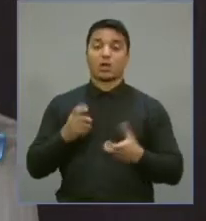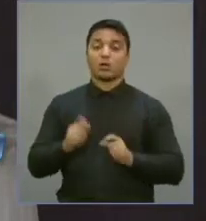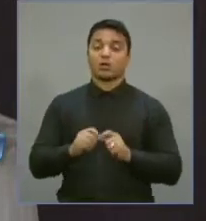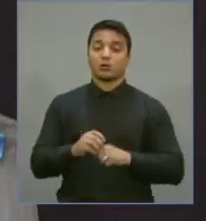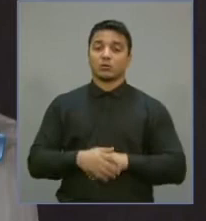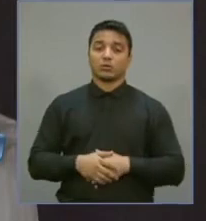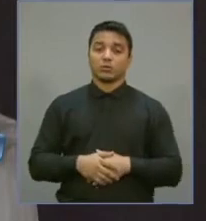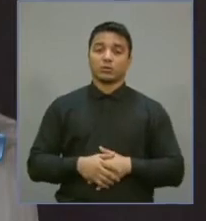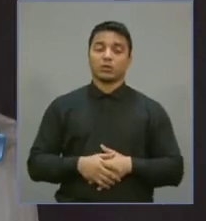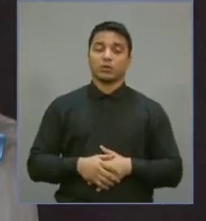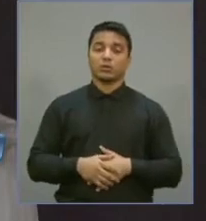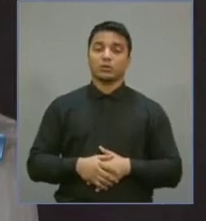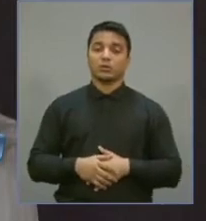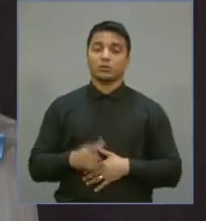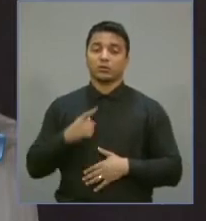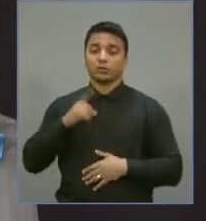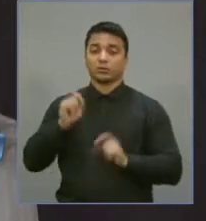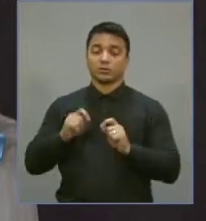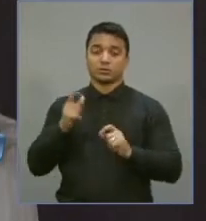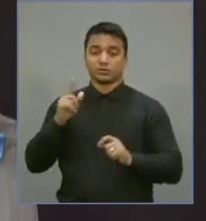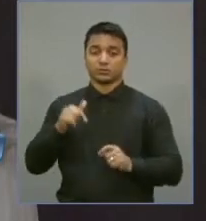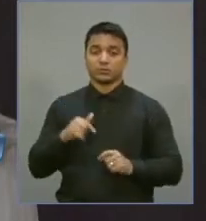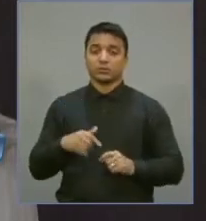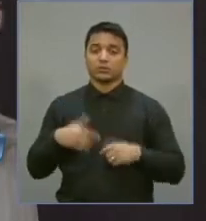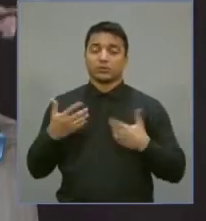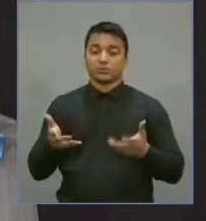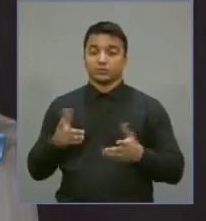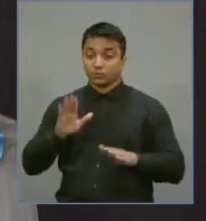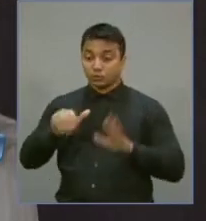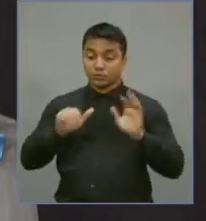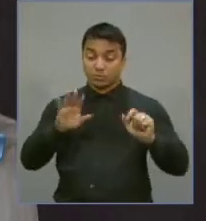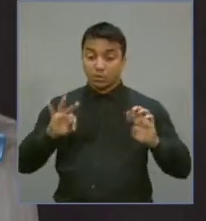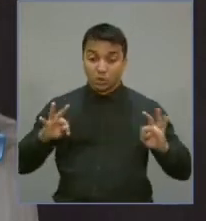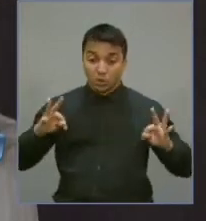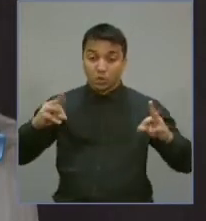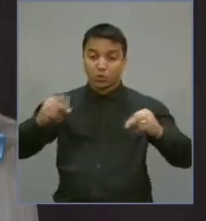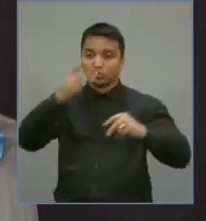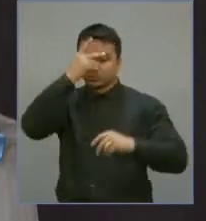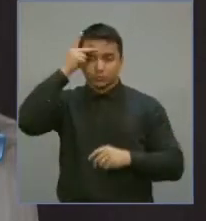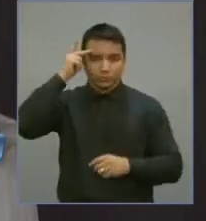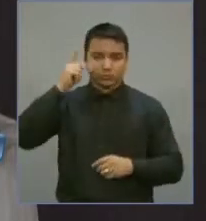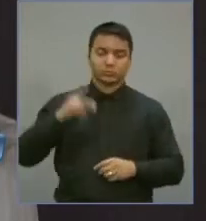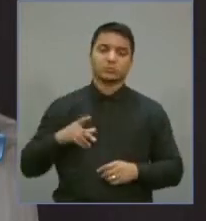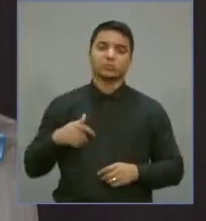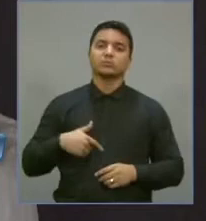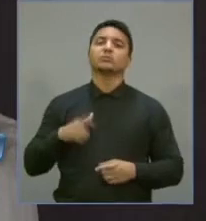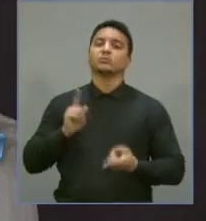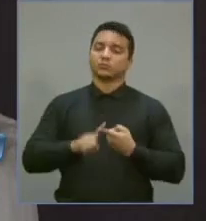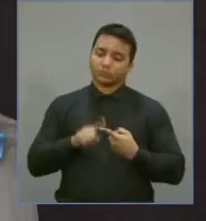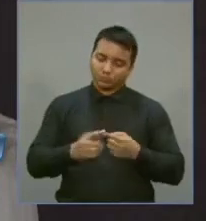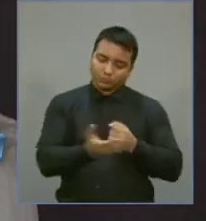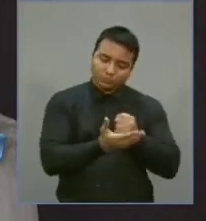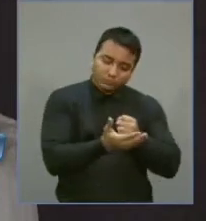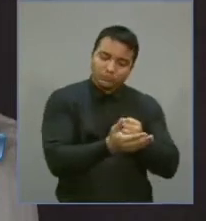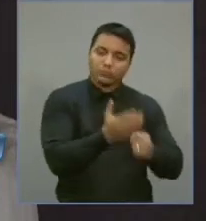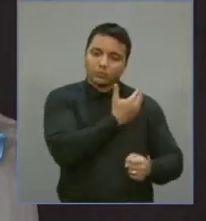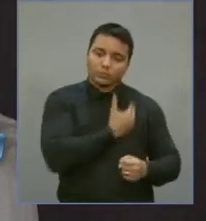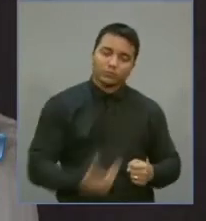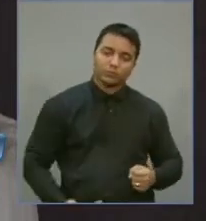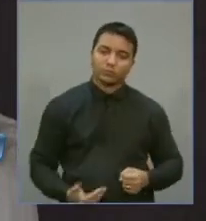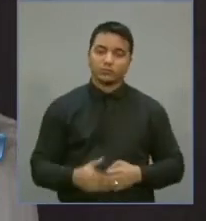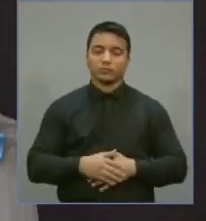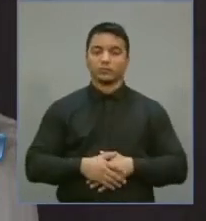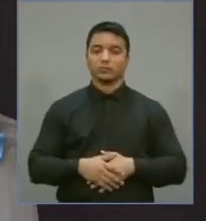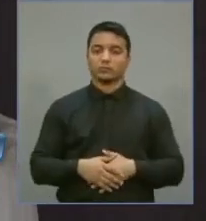conclamar todos aqueles, e mais uma vez eu provoco a base do governador Camilo Santana,